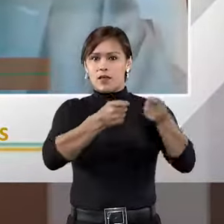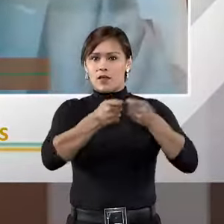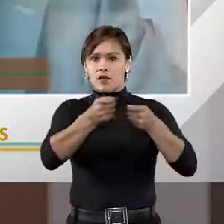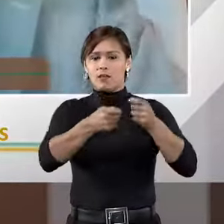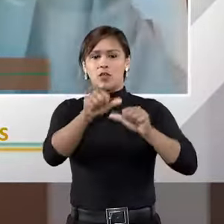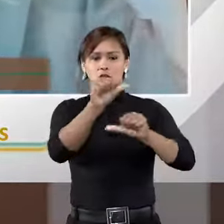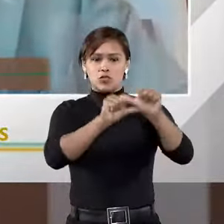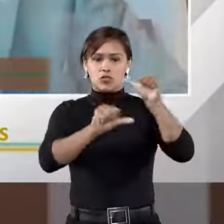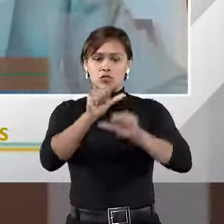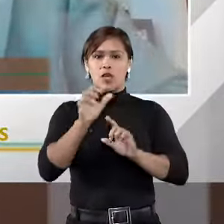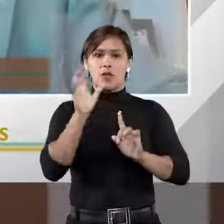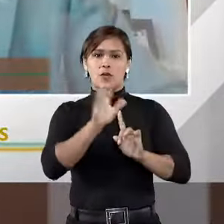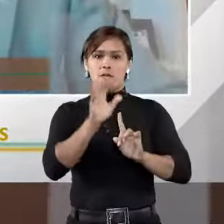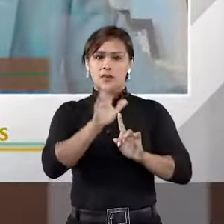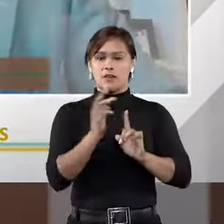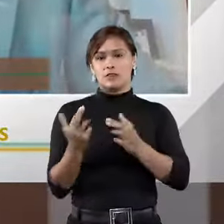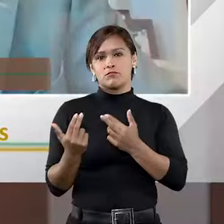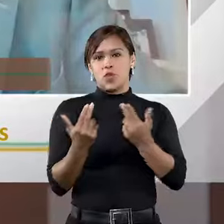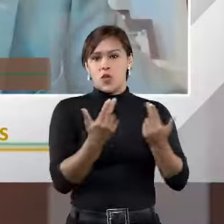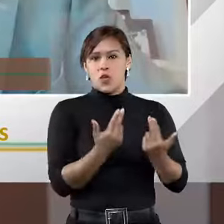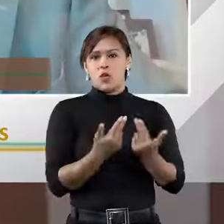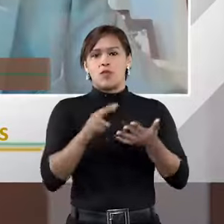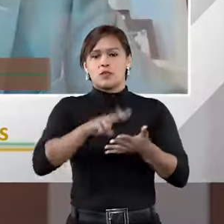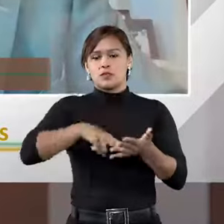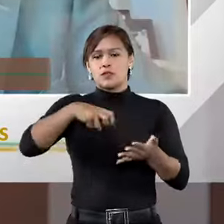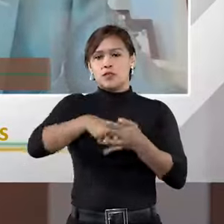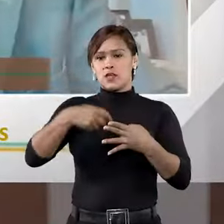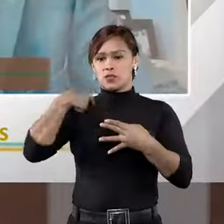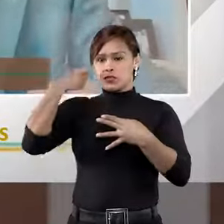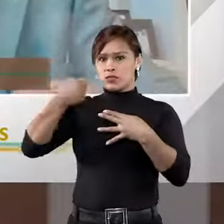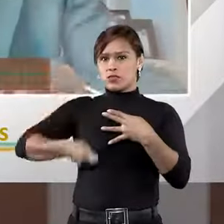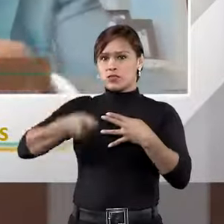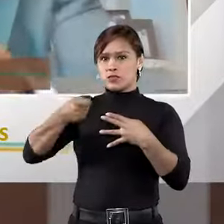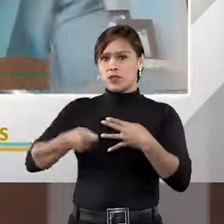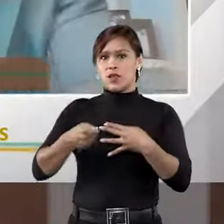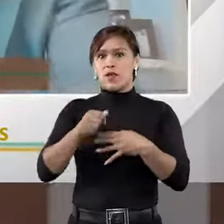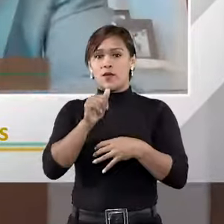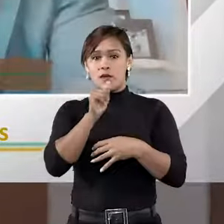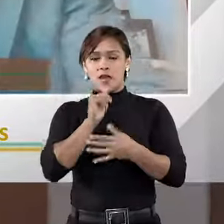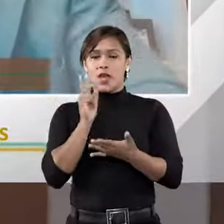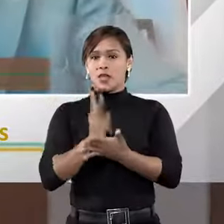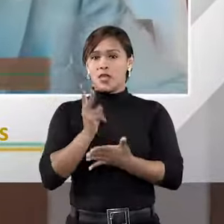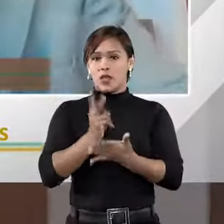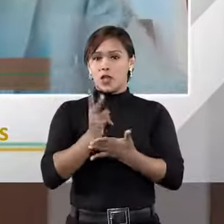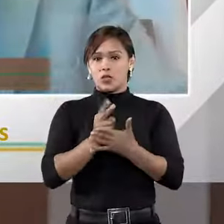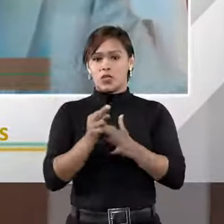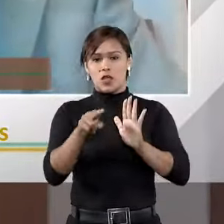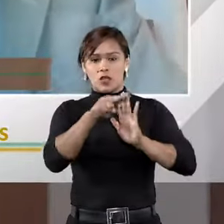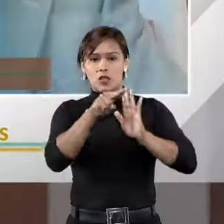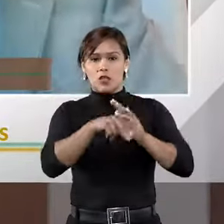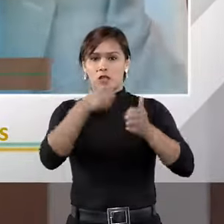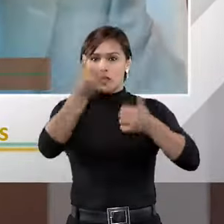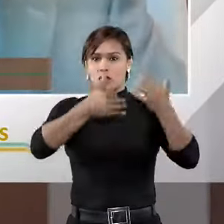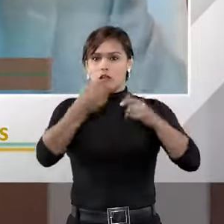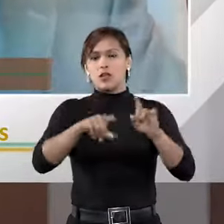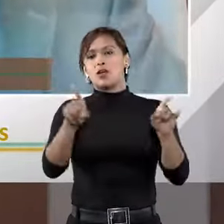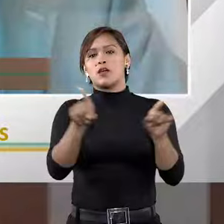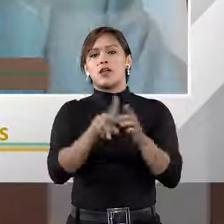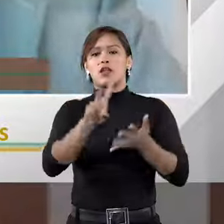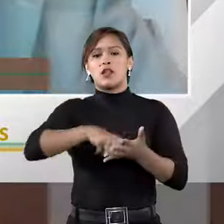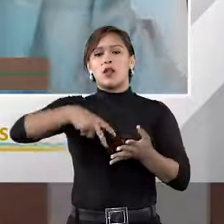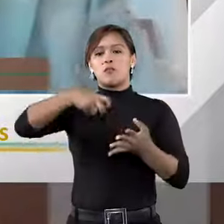gera os mesmos efeitos, tem os mesmos efeitos que a sentença judicial. E daí ainda prossegue-se nessa norma para dizer sendo ela